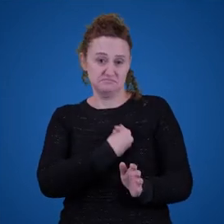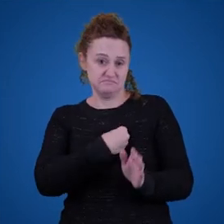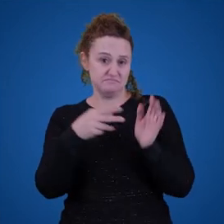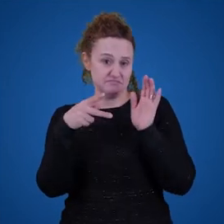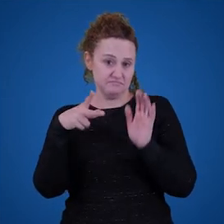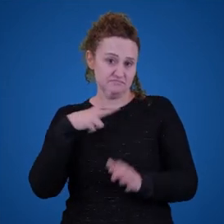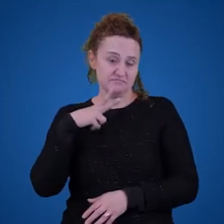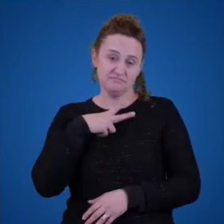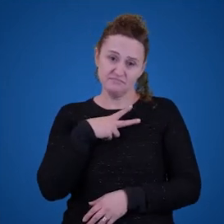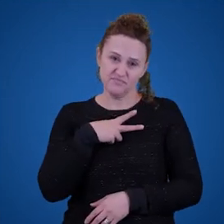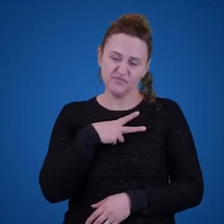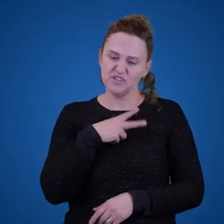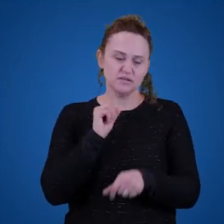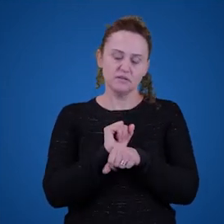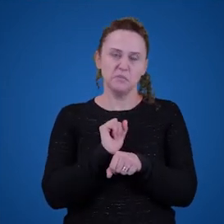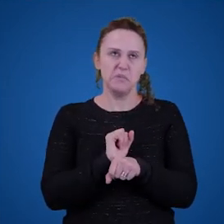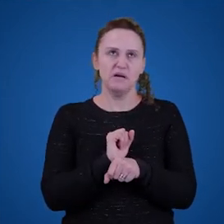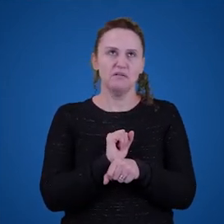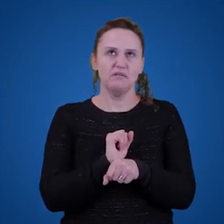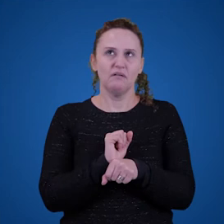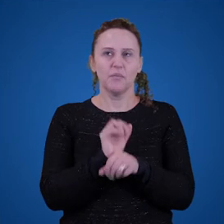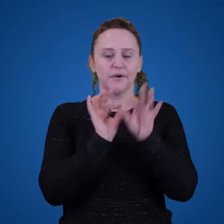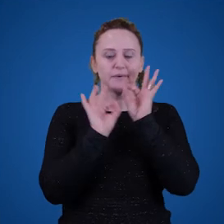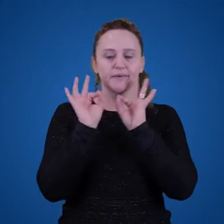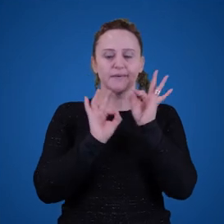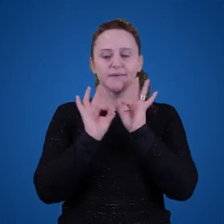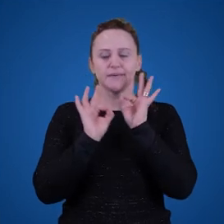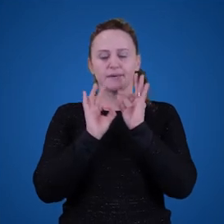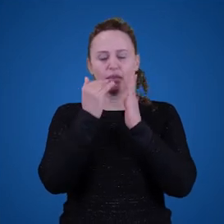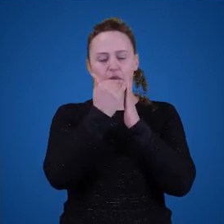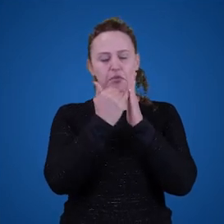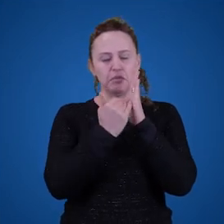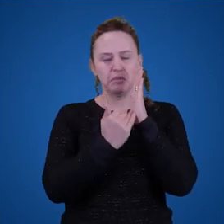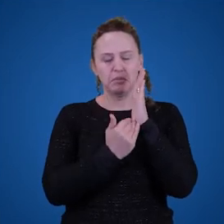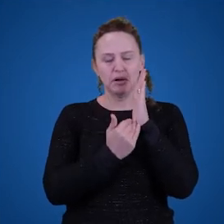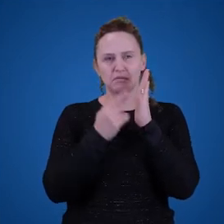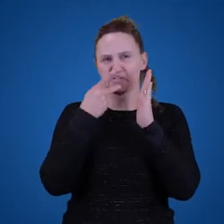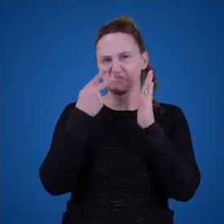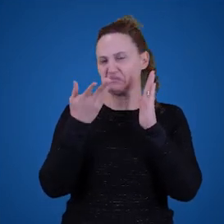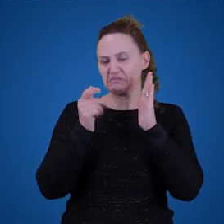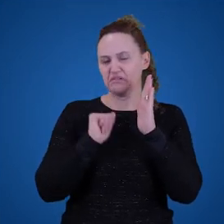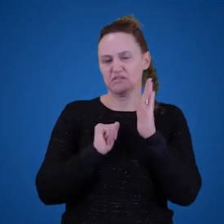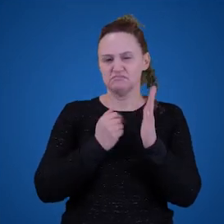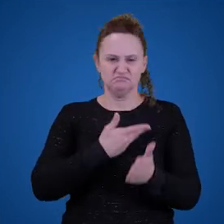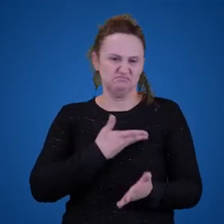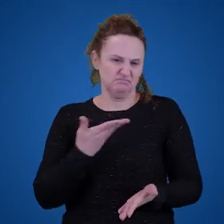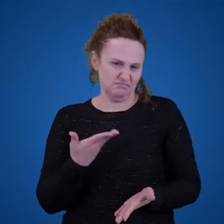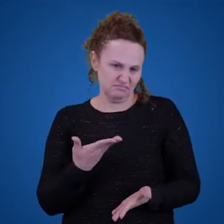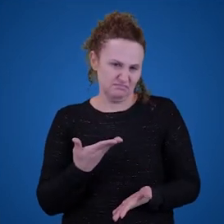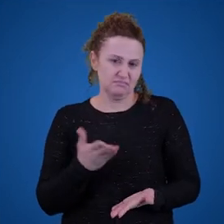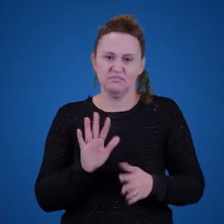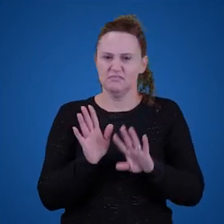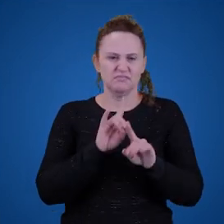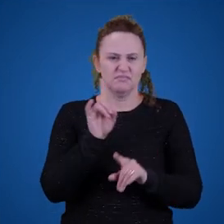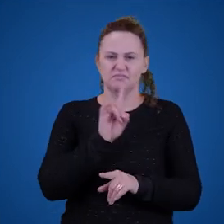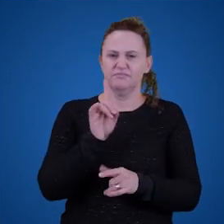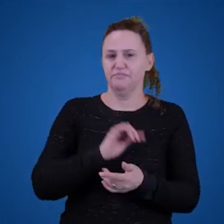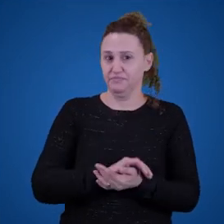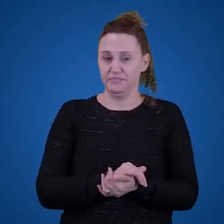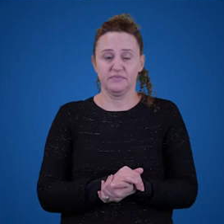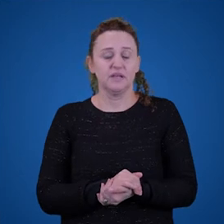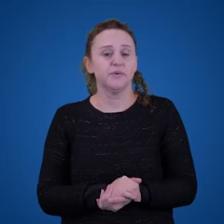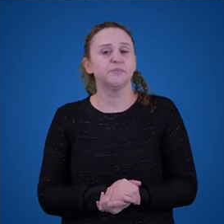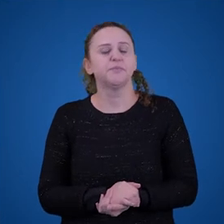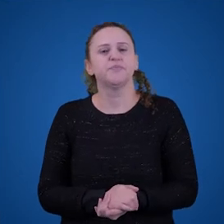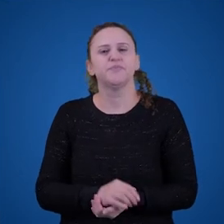parou e fez um roteiro na sua mente e depois falou aquilo. Ou, pelo menos, não é assim que nós nos comportamos na maior parte do